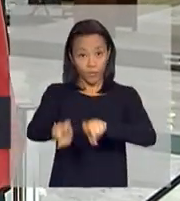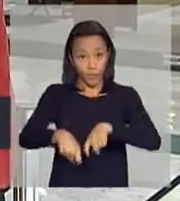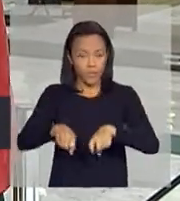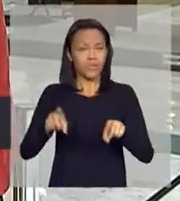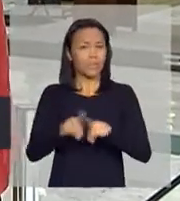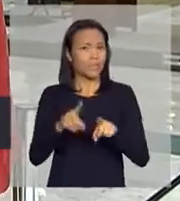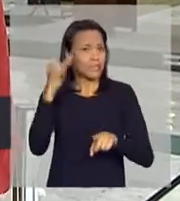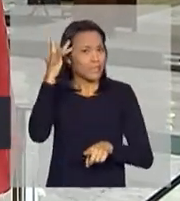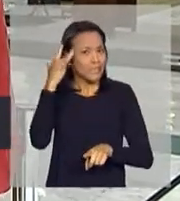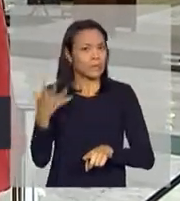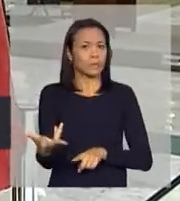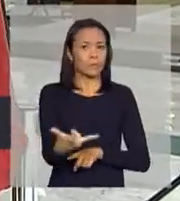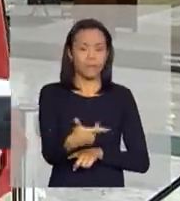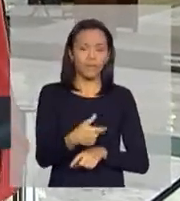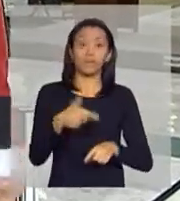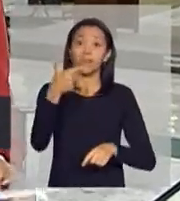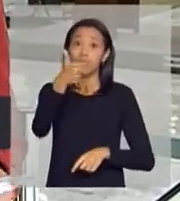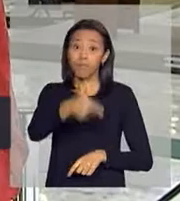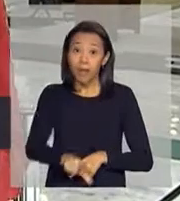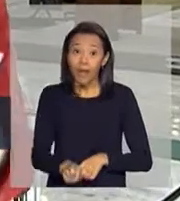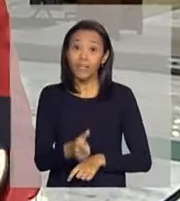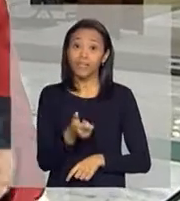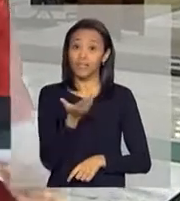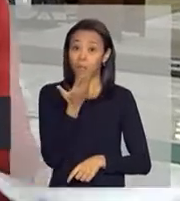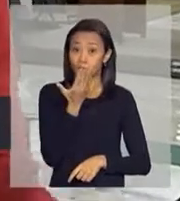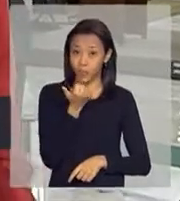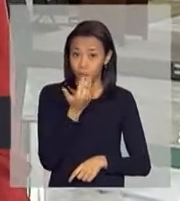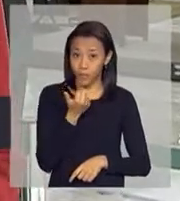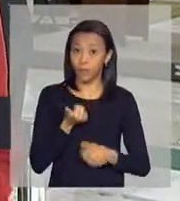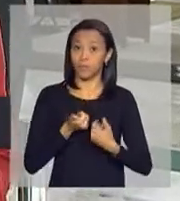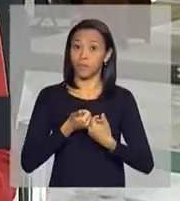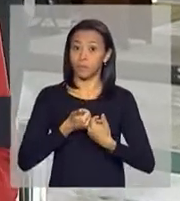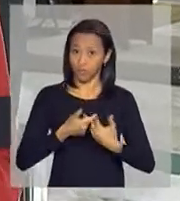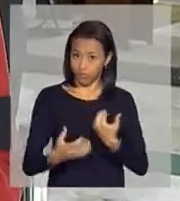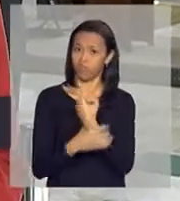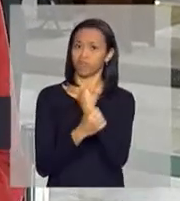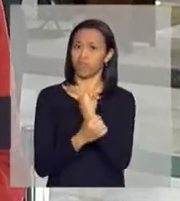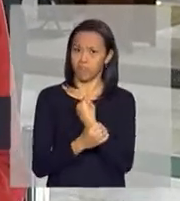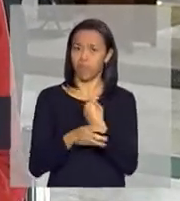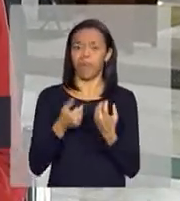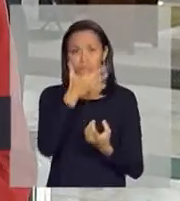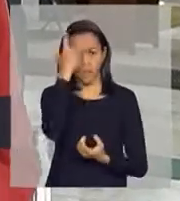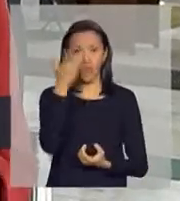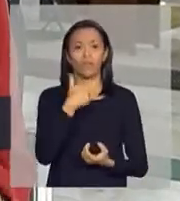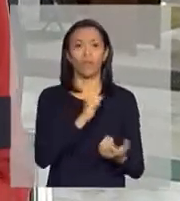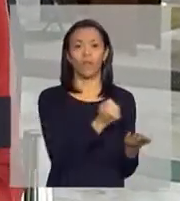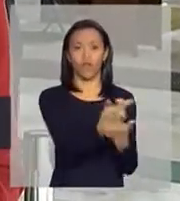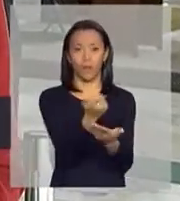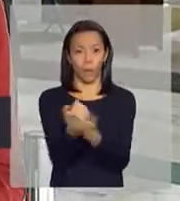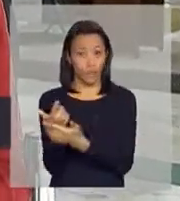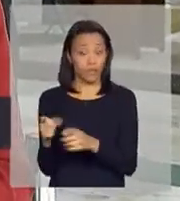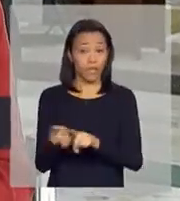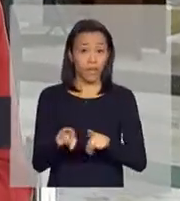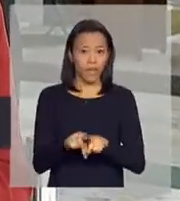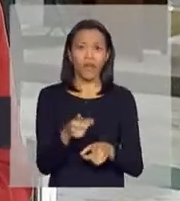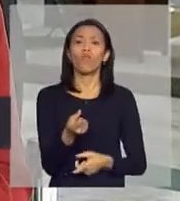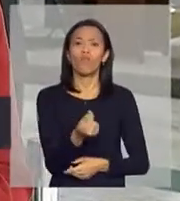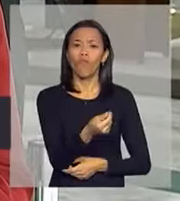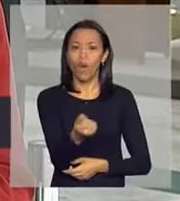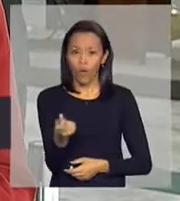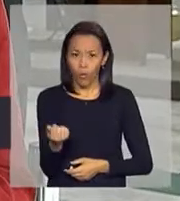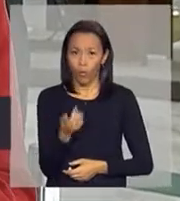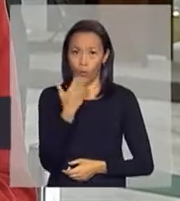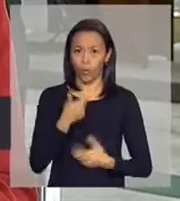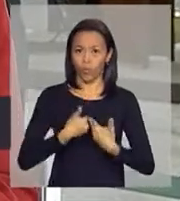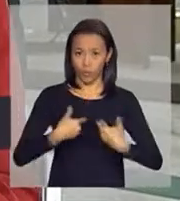e mais alimentos mais seguros para os consumidores. E falando em preços e valores,